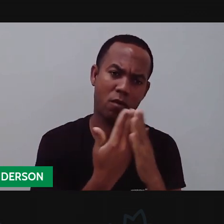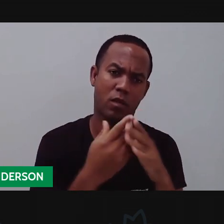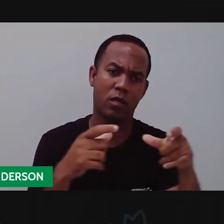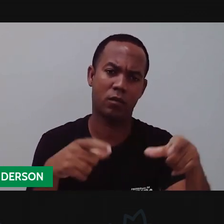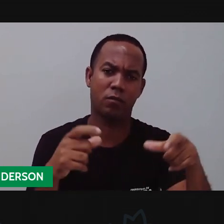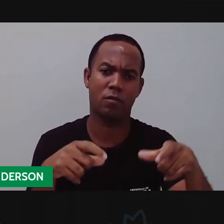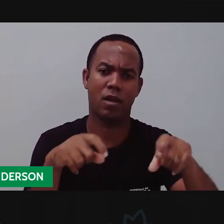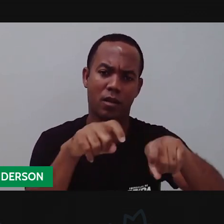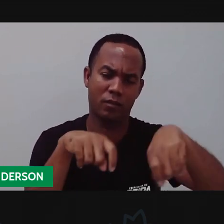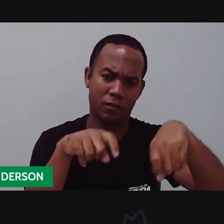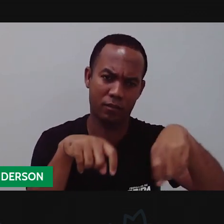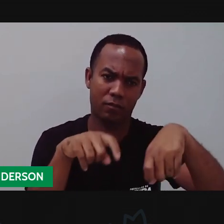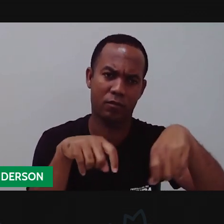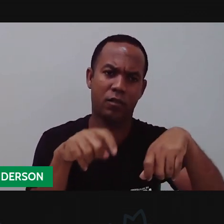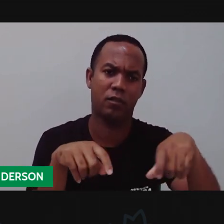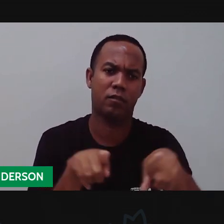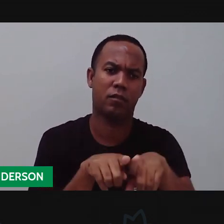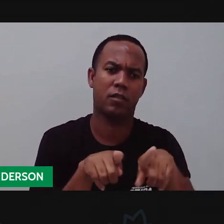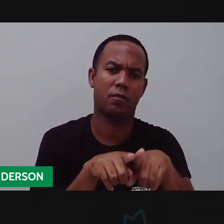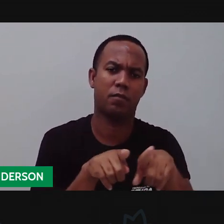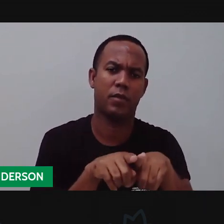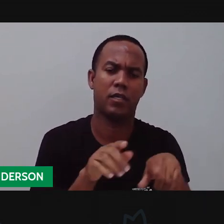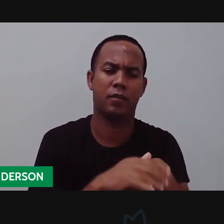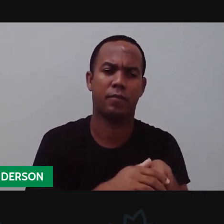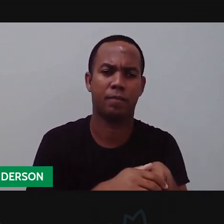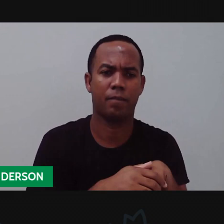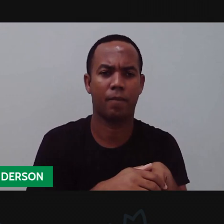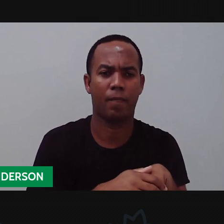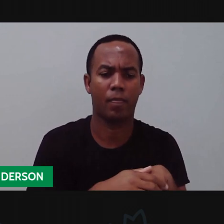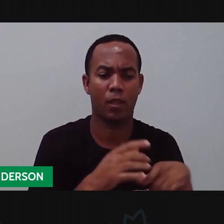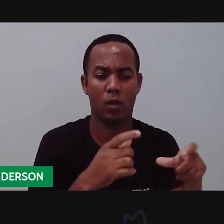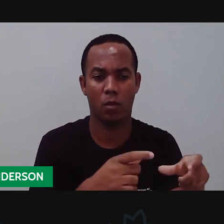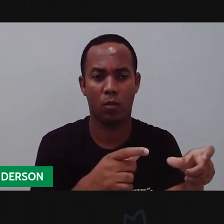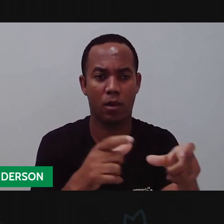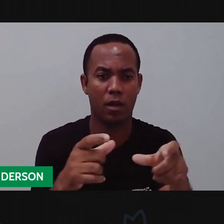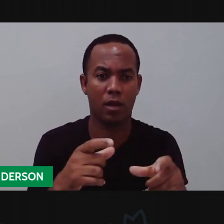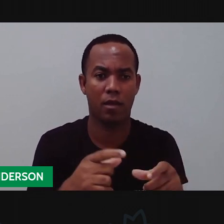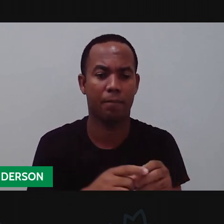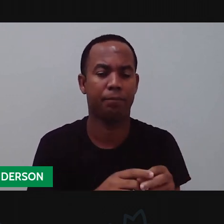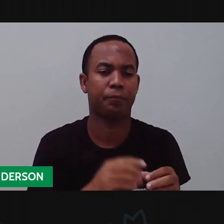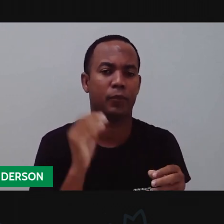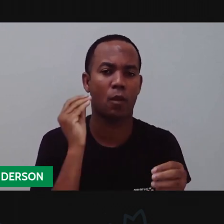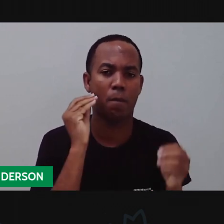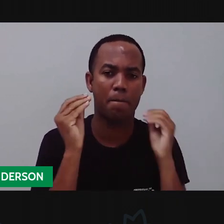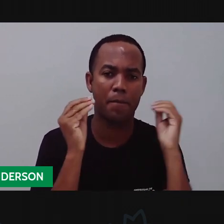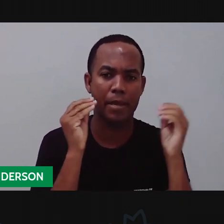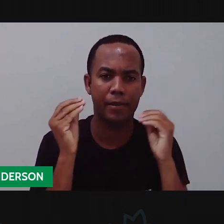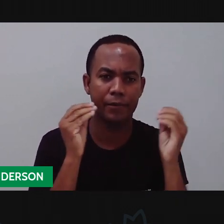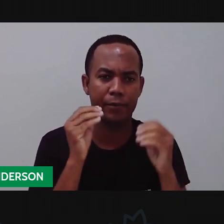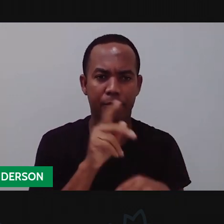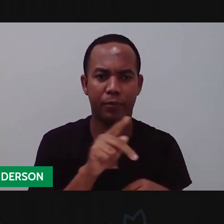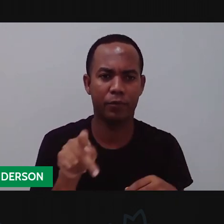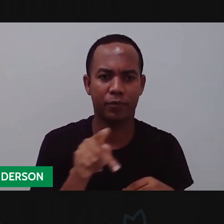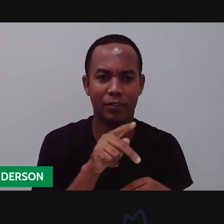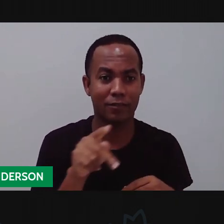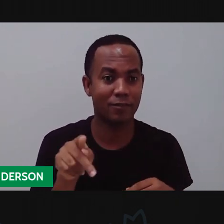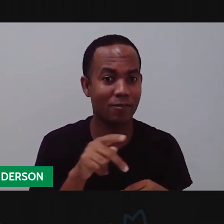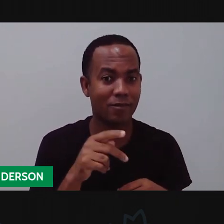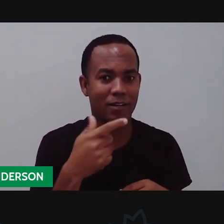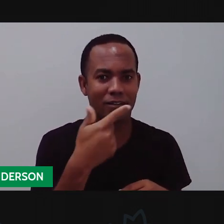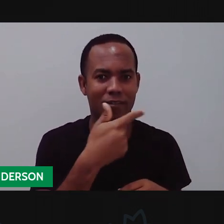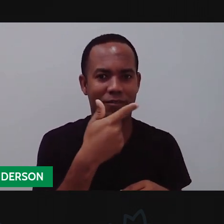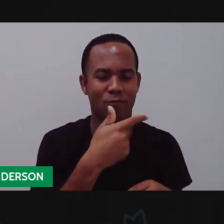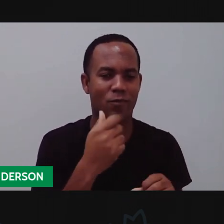São José. A escola Áureo de Oliveira Filho, né? E um beijo lá pra Pró Consuelo, lá pra do segundo